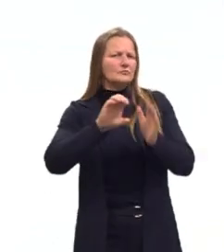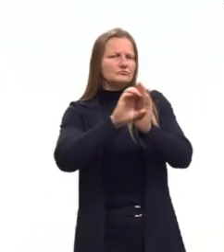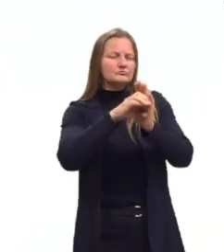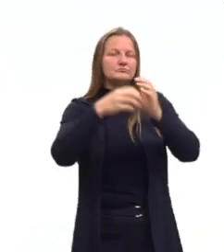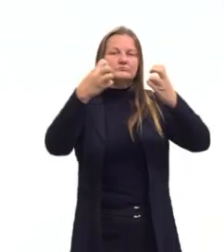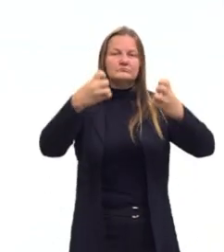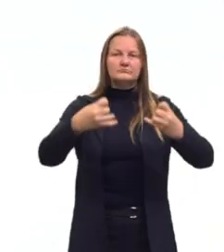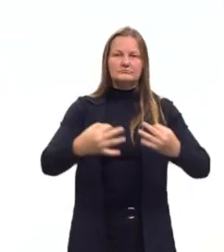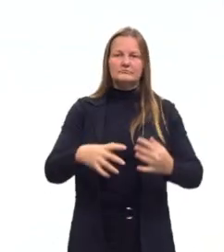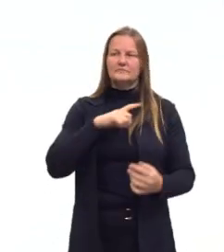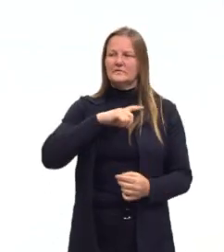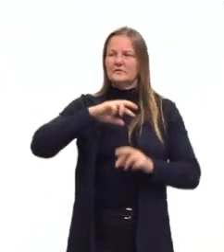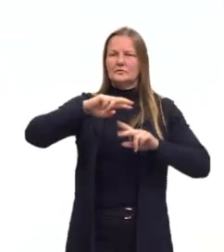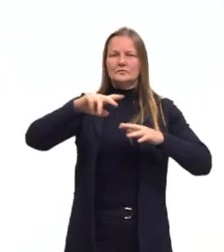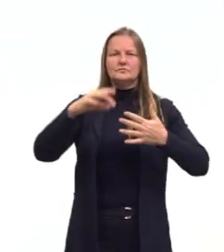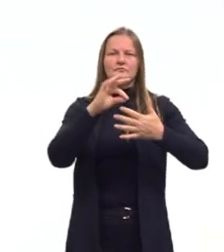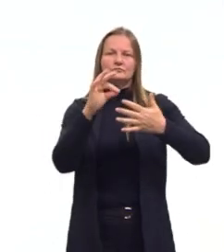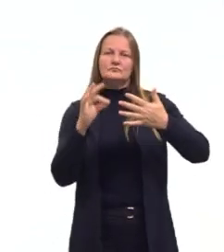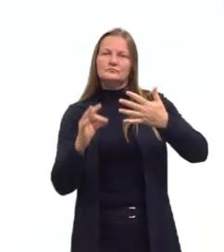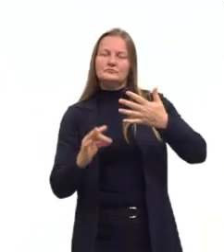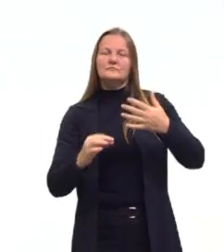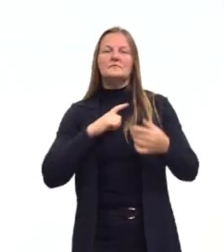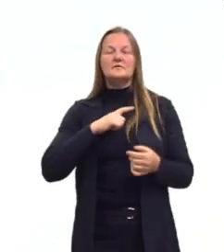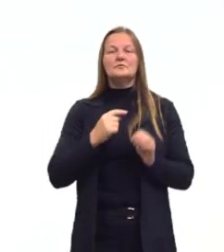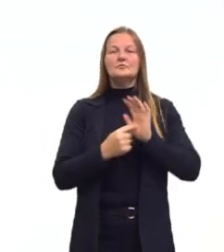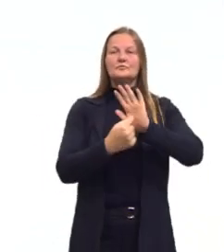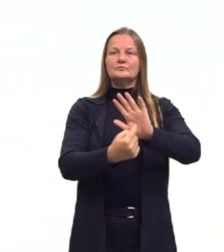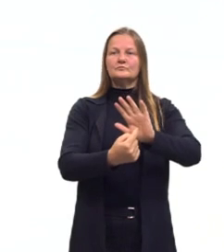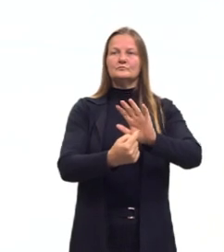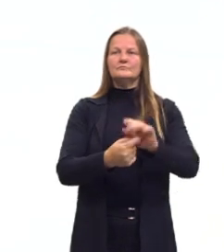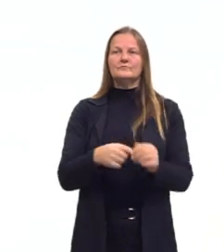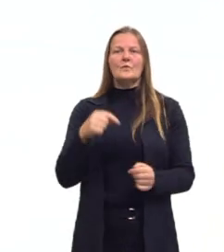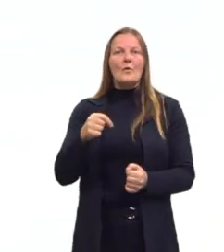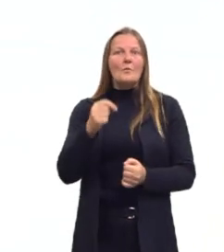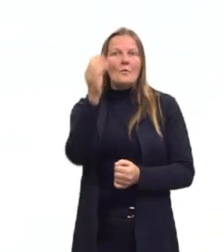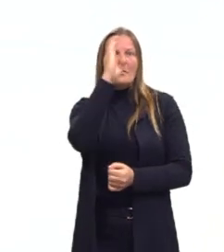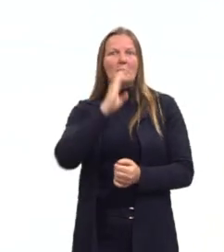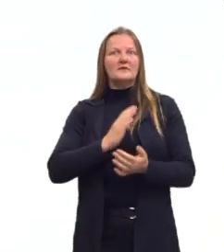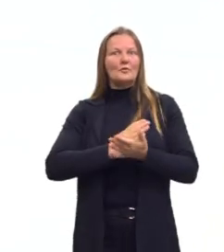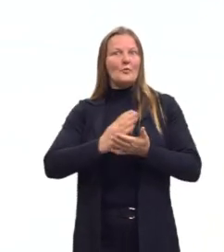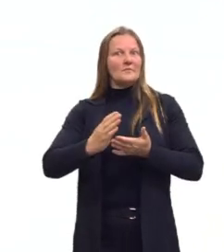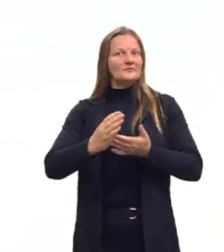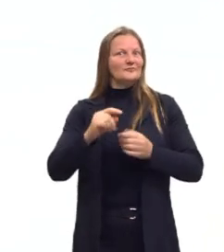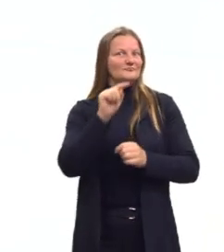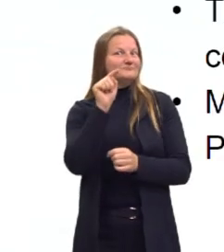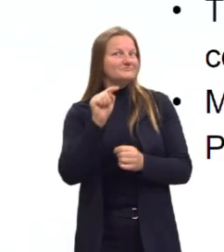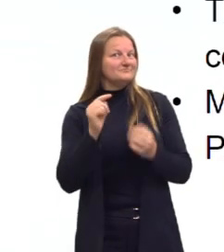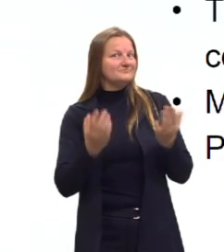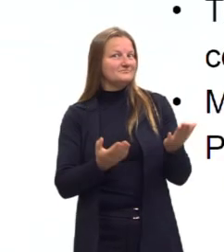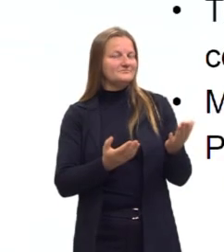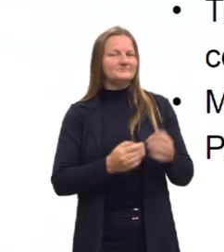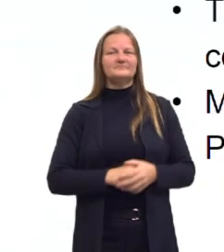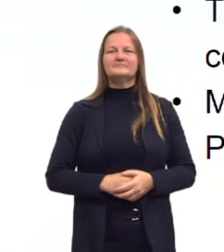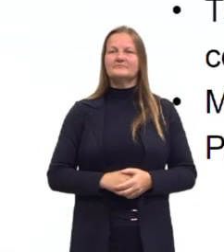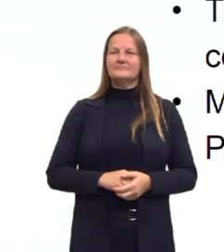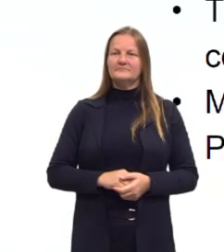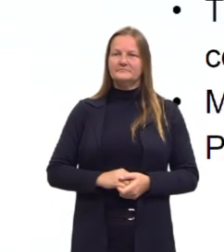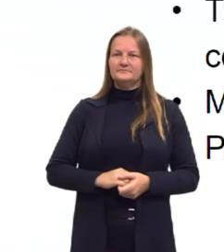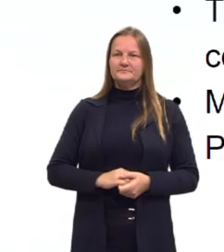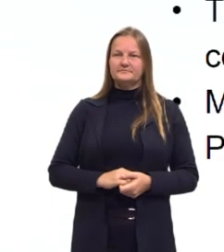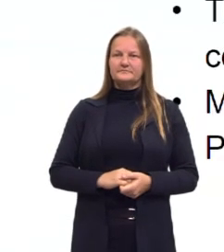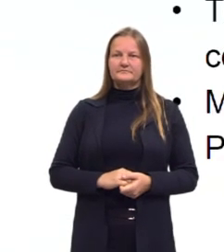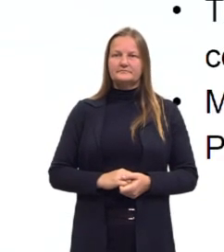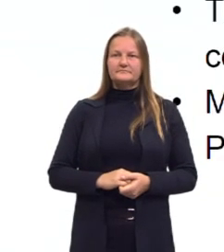E a gente tem algumas outras questões que vão sair aí a partir dessa nossa questão principal, dessa situação problema.